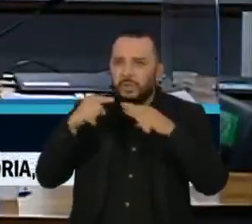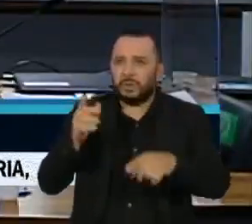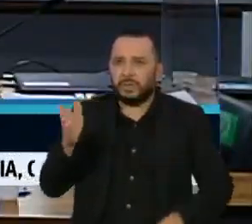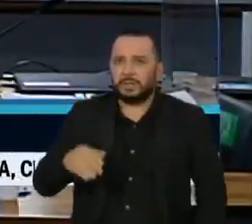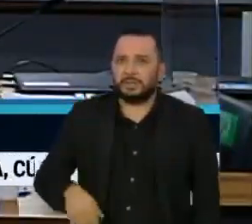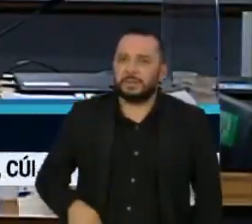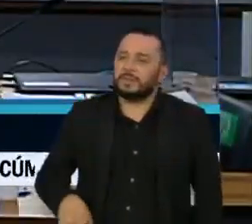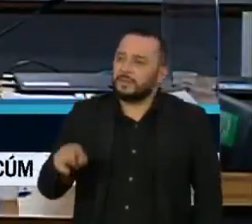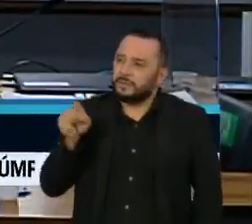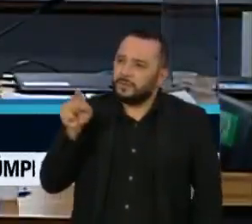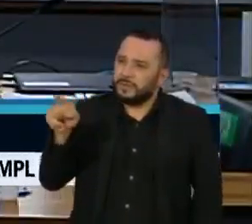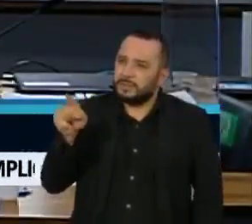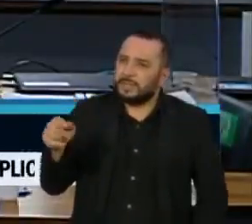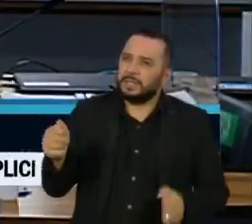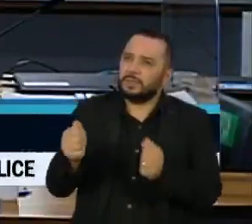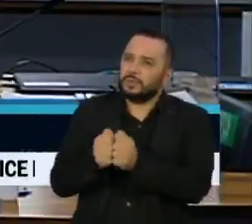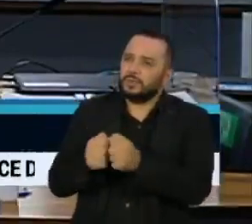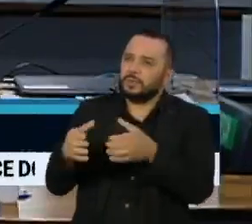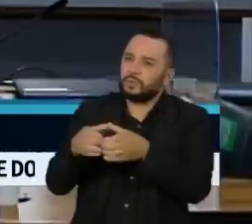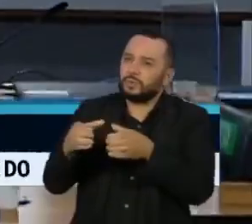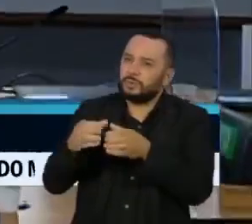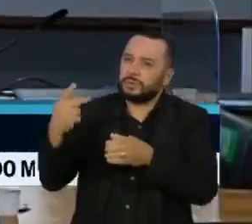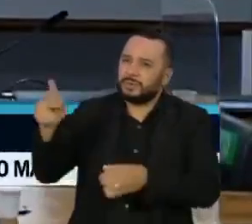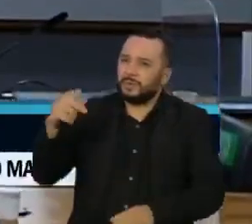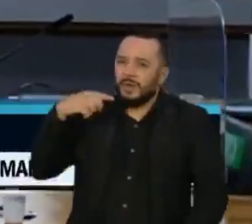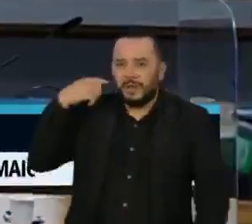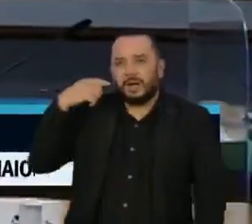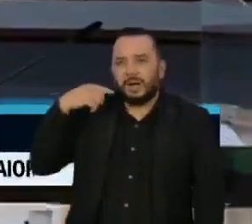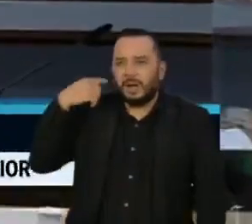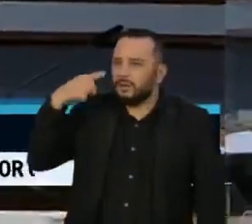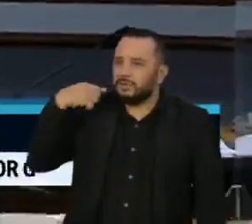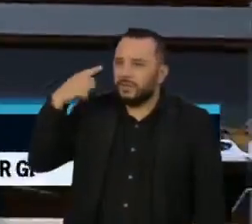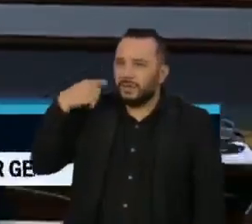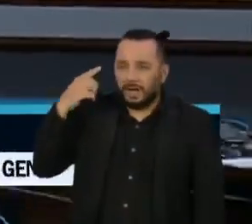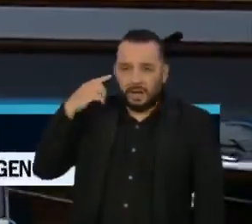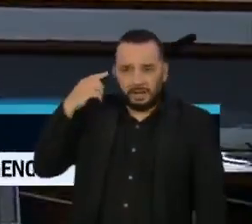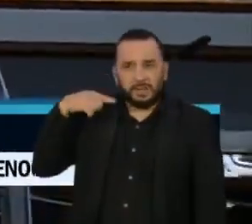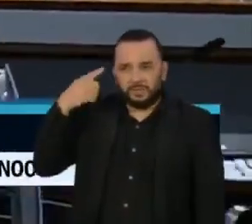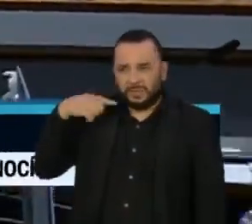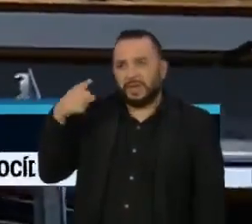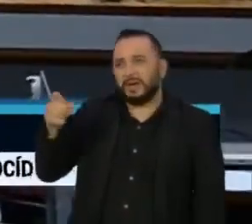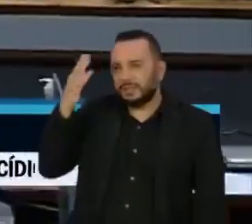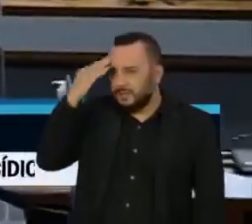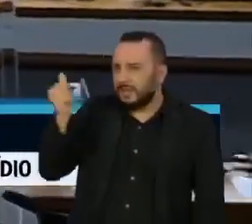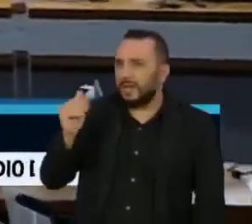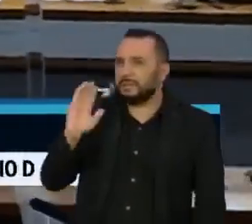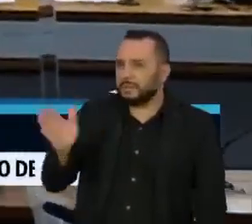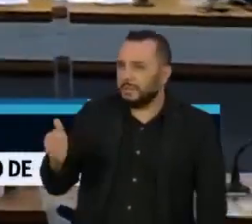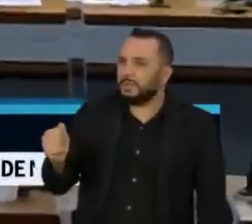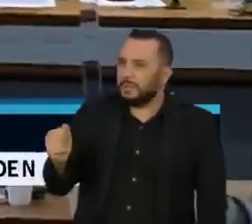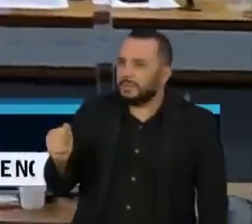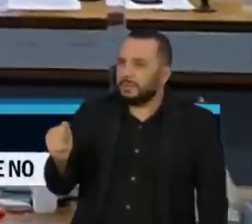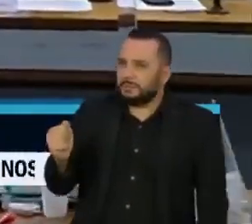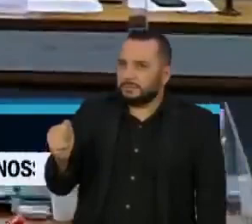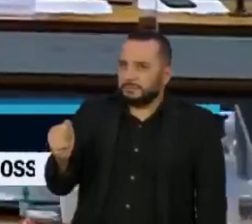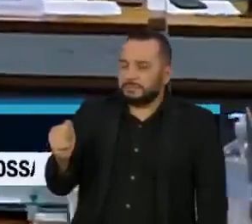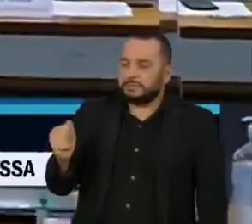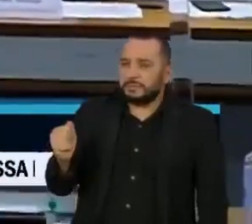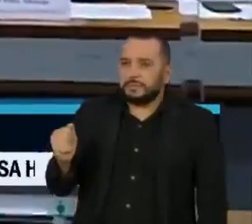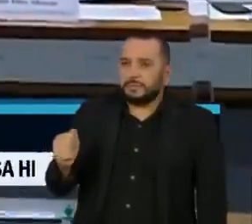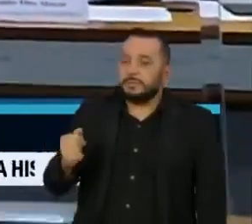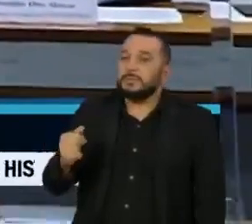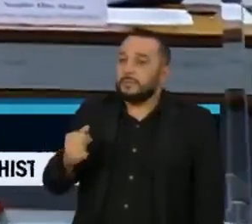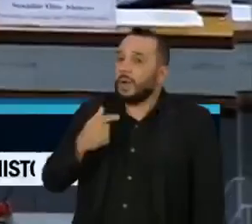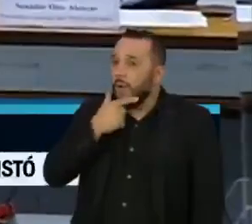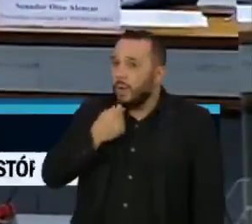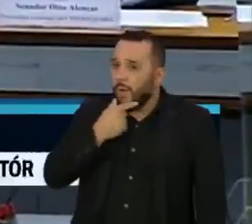e também os seus advogados devem saber que, entre todas as virtudes do homem,